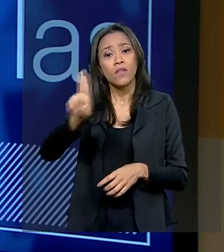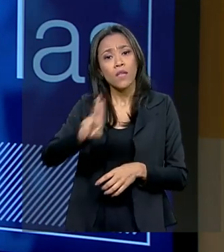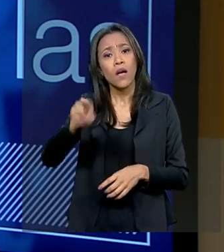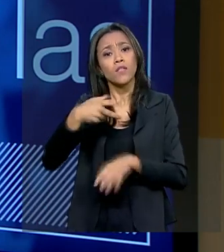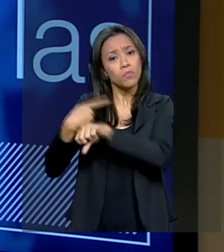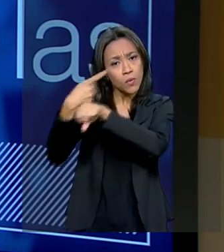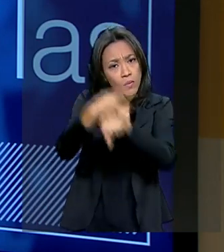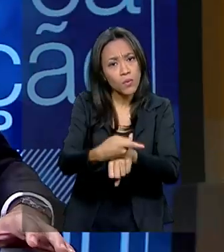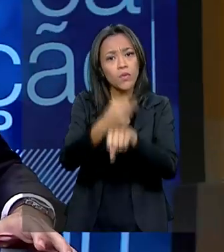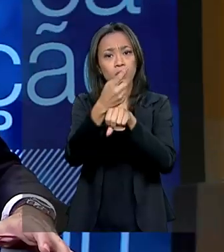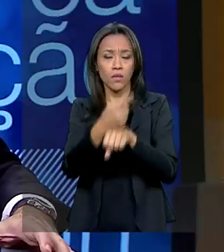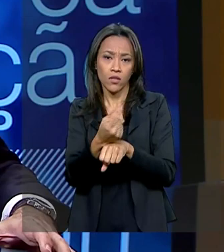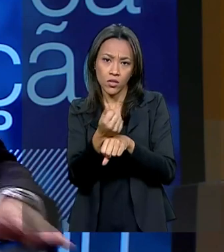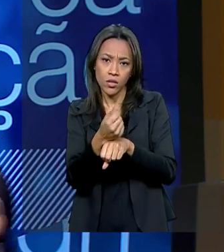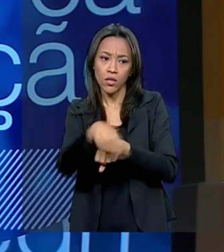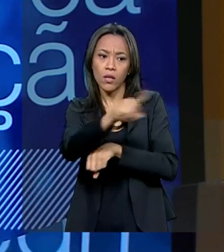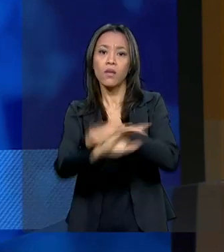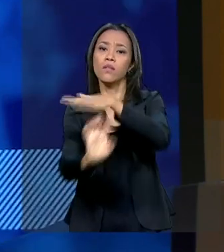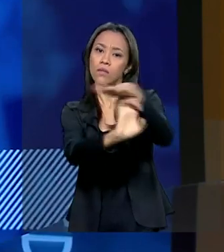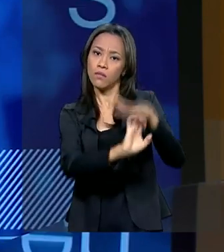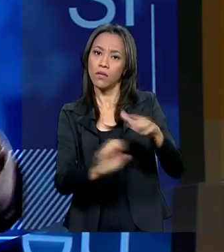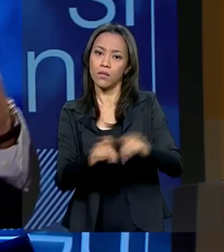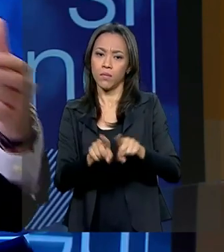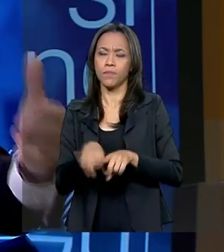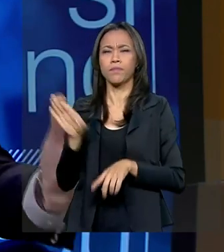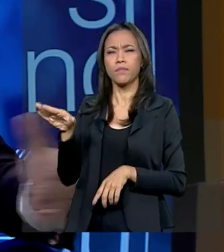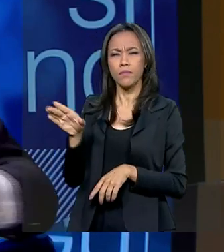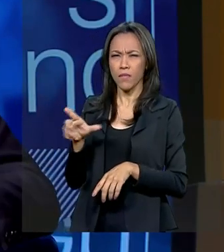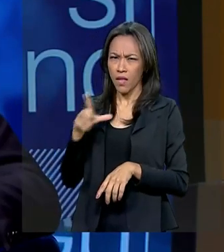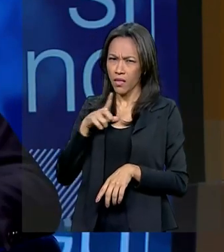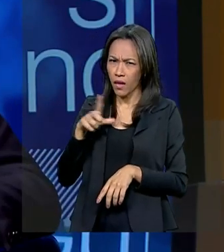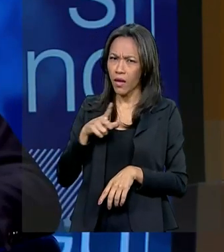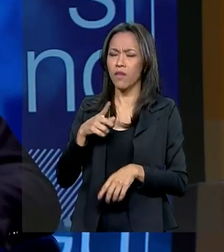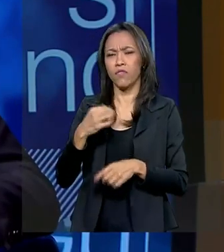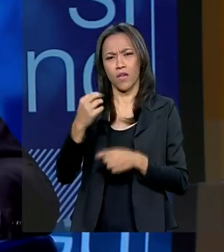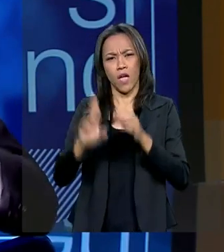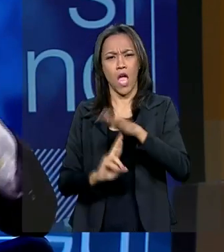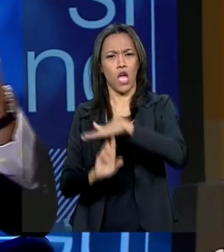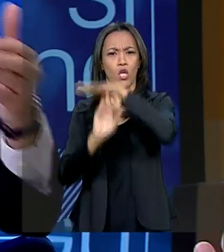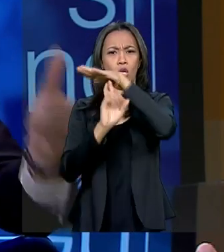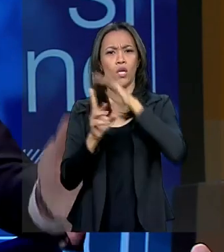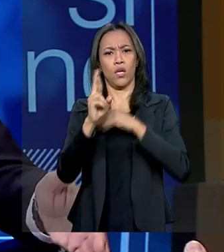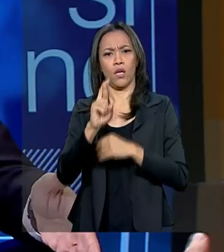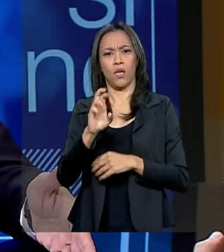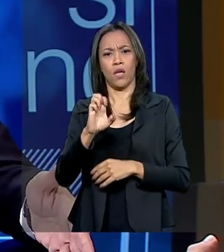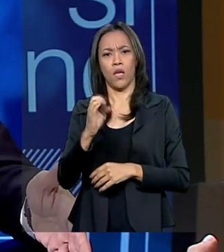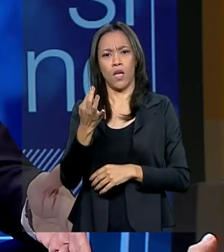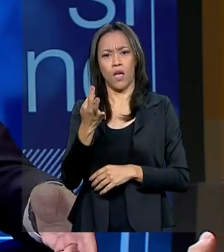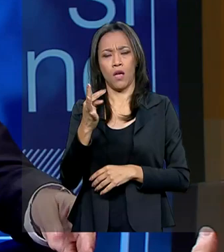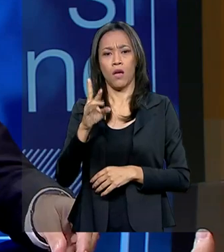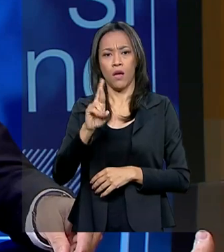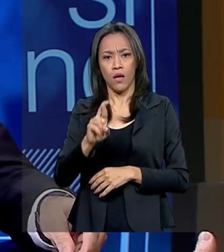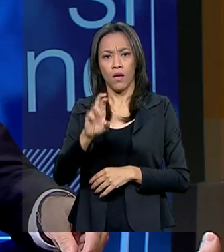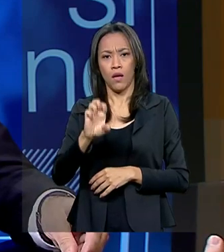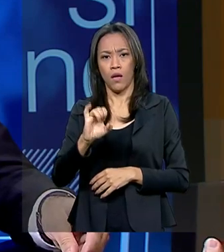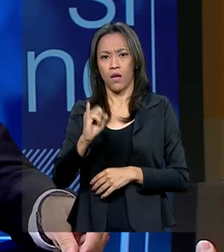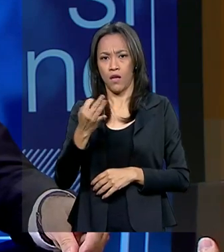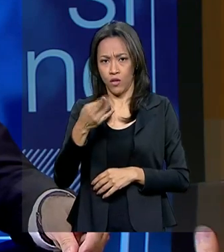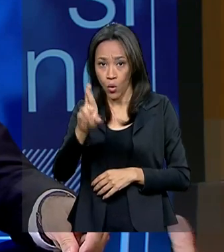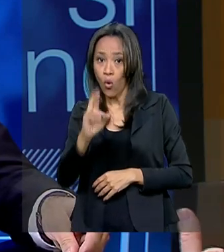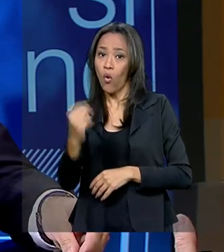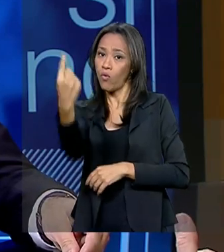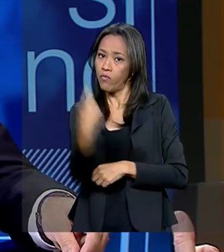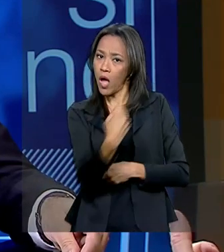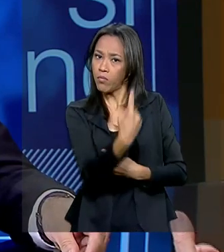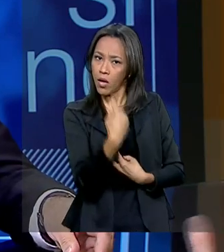iniciativa privada. E nessa interlocução do senhor, o senhor recebeu diversos reitores no ministério, foi também ao Congresso Nacional